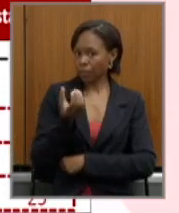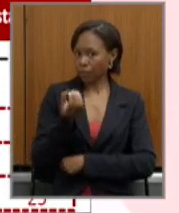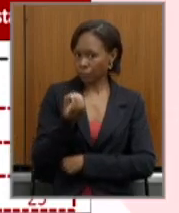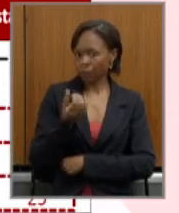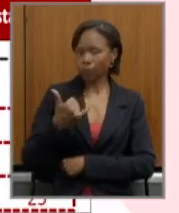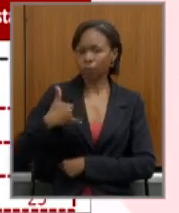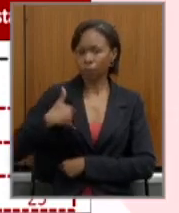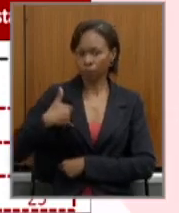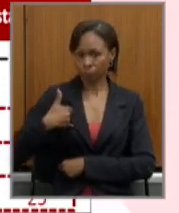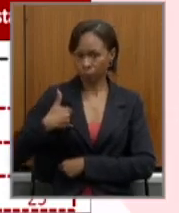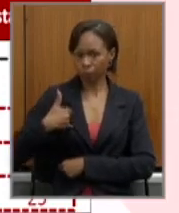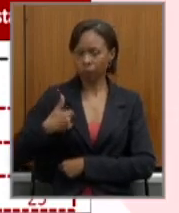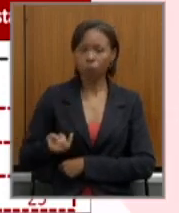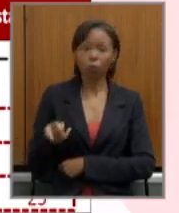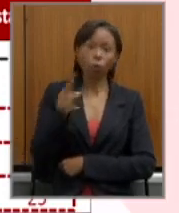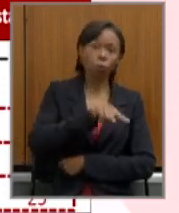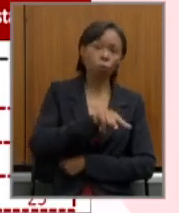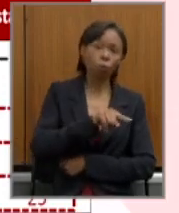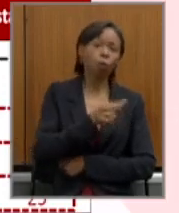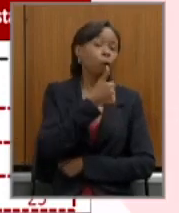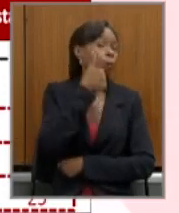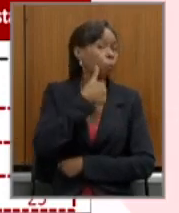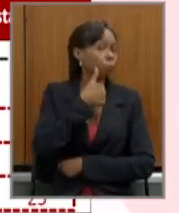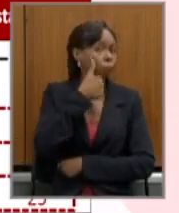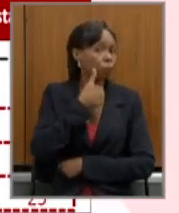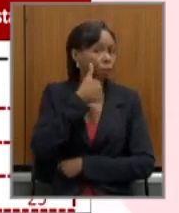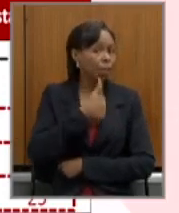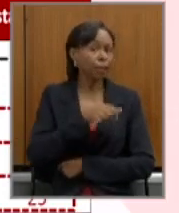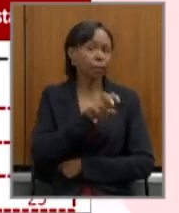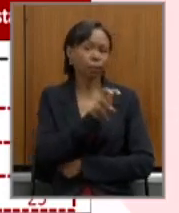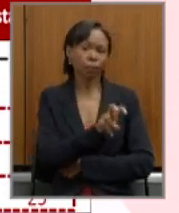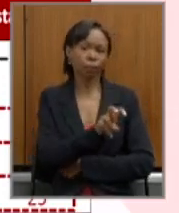para mulher 57